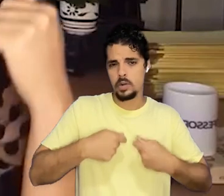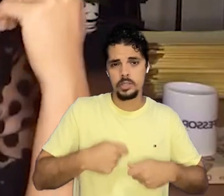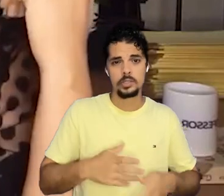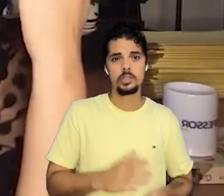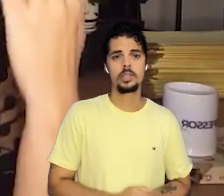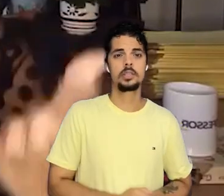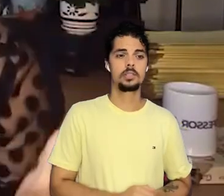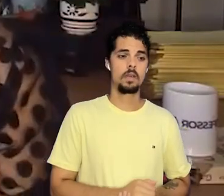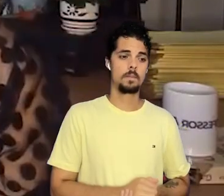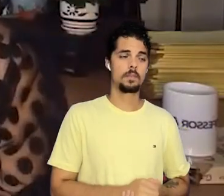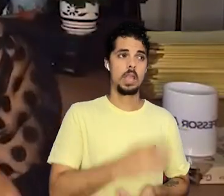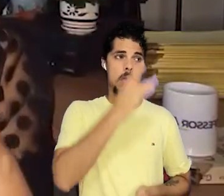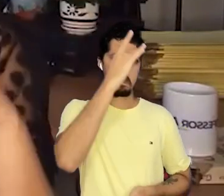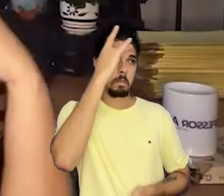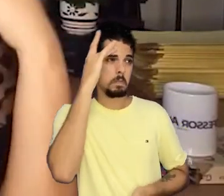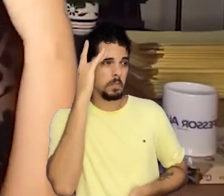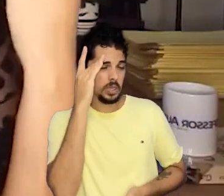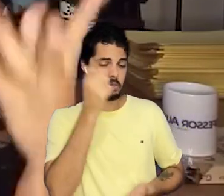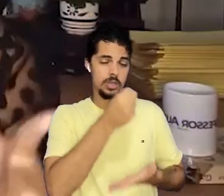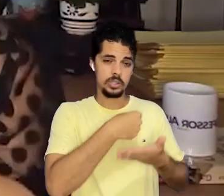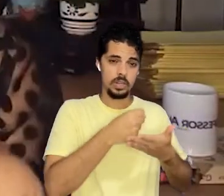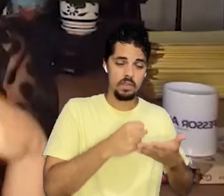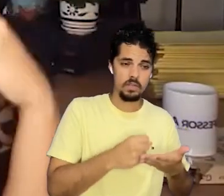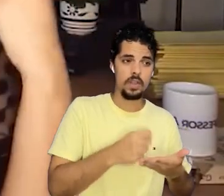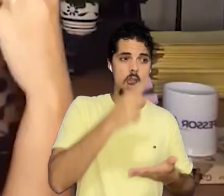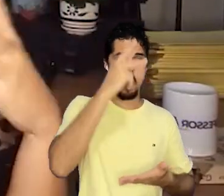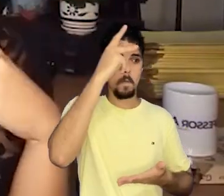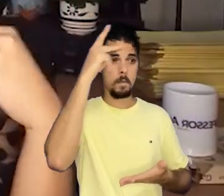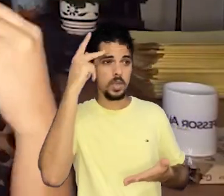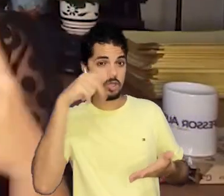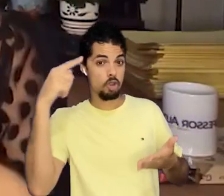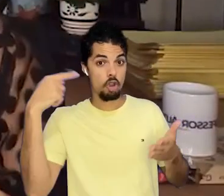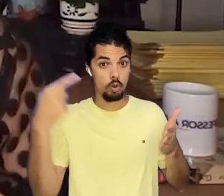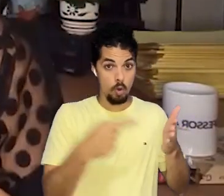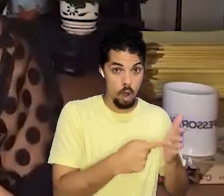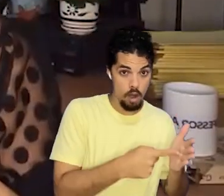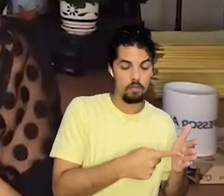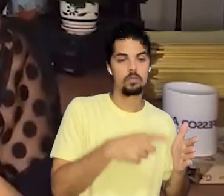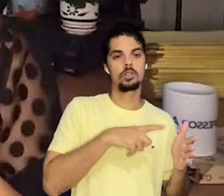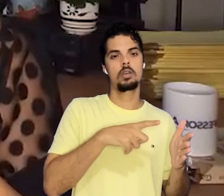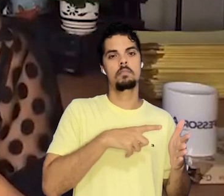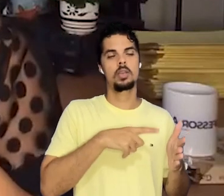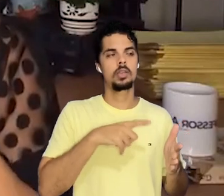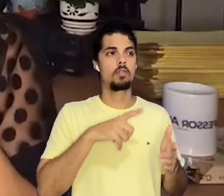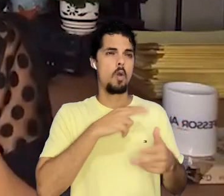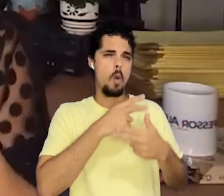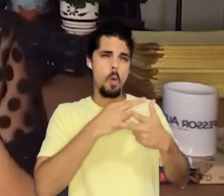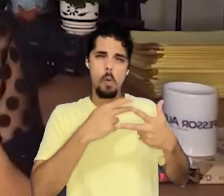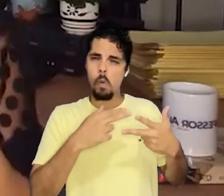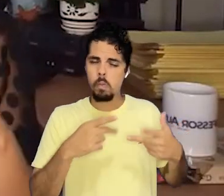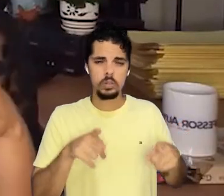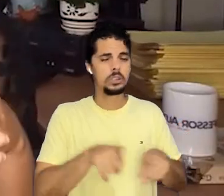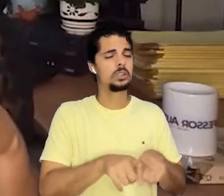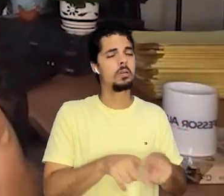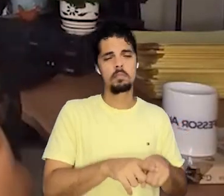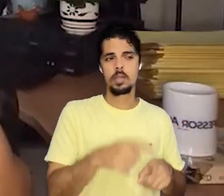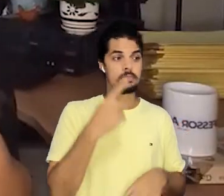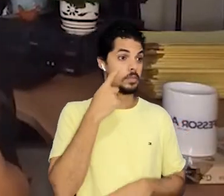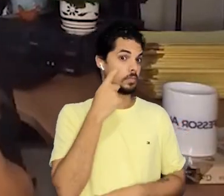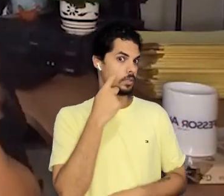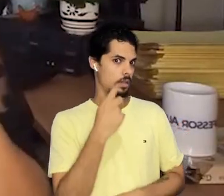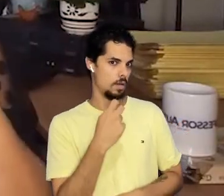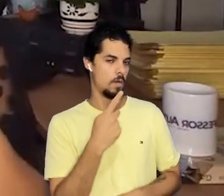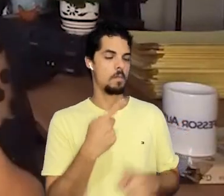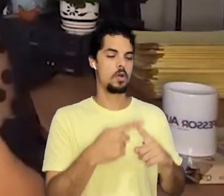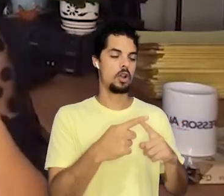foi escrito, para quem foi falado, quem falou, quem escreveu, para que a gente consiga, de fato, levar o nosso